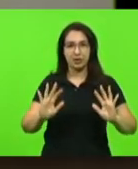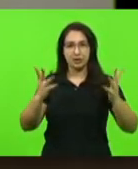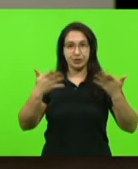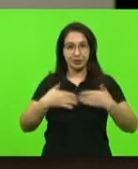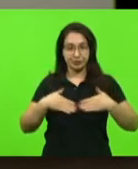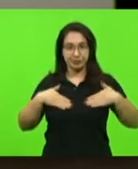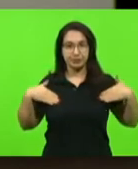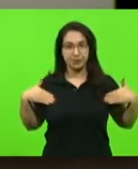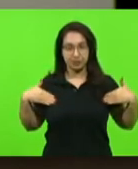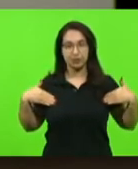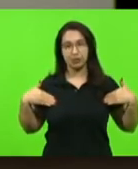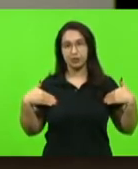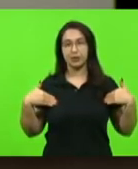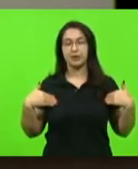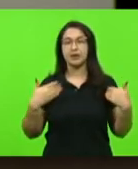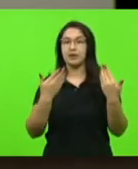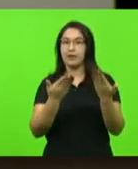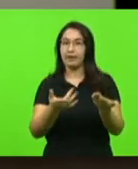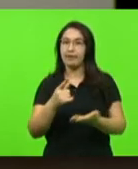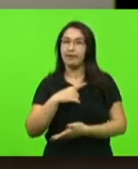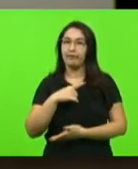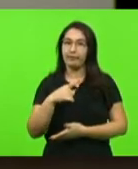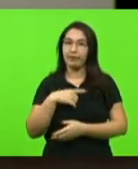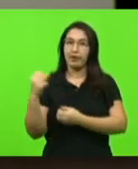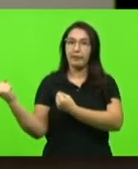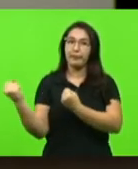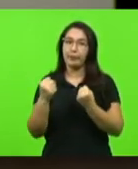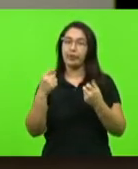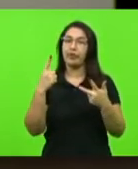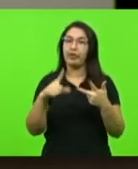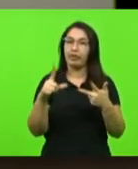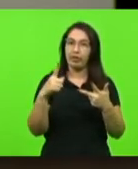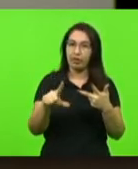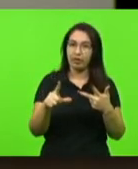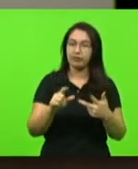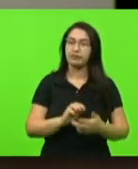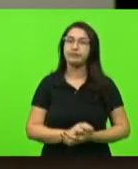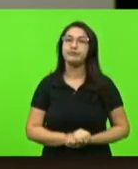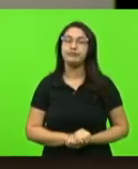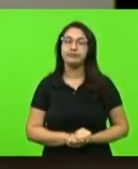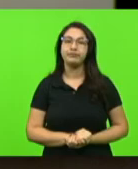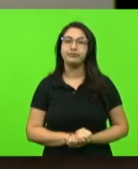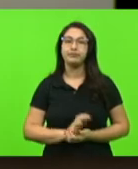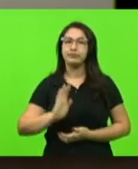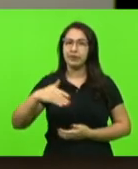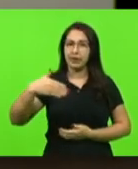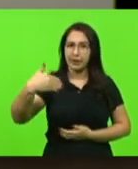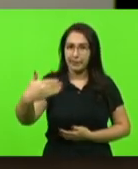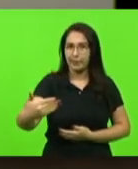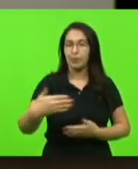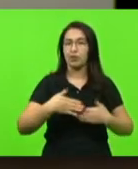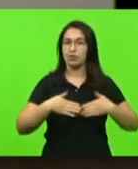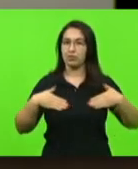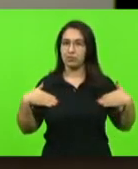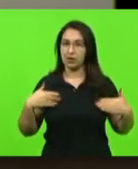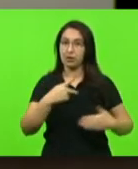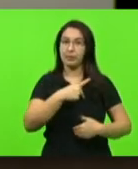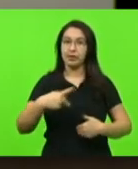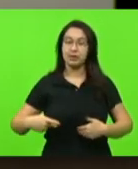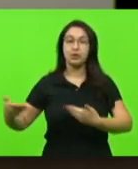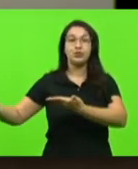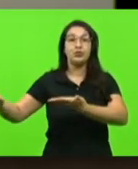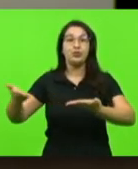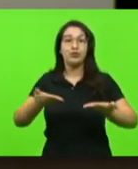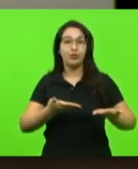oportunidade recebeu honraria pelo poder legislativo. Após a homenagem, o senhor presidente convidou para